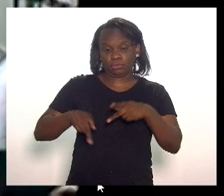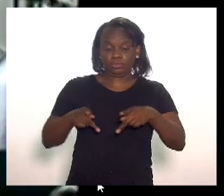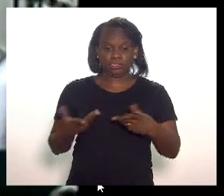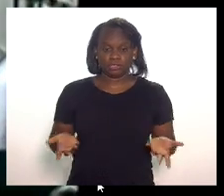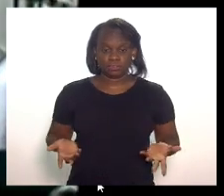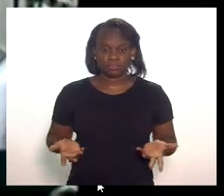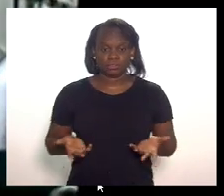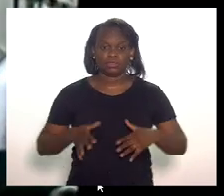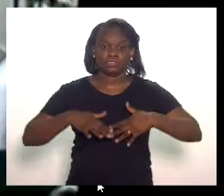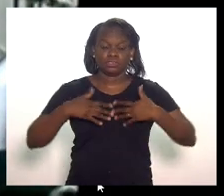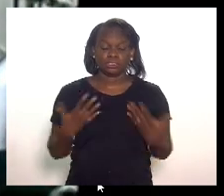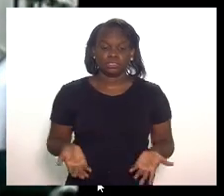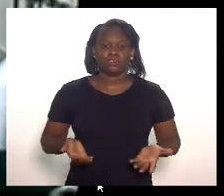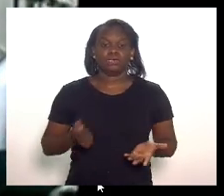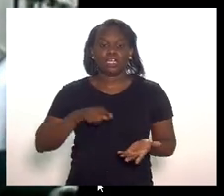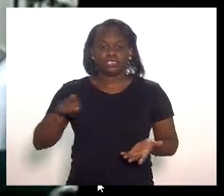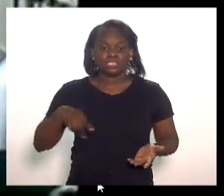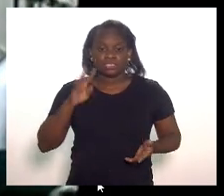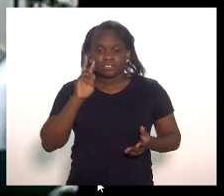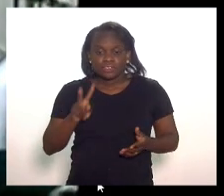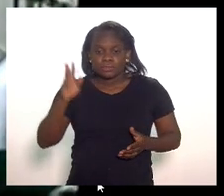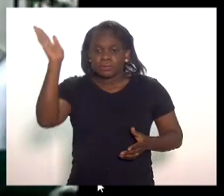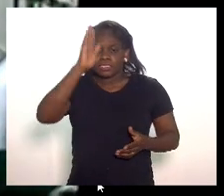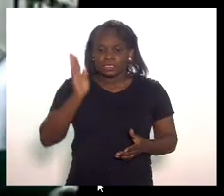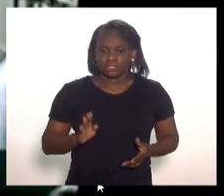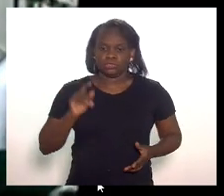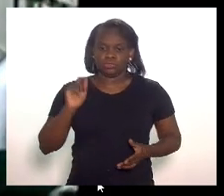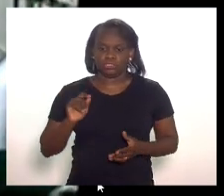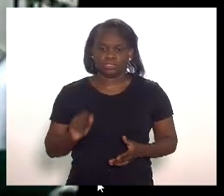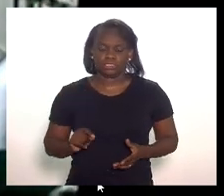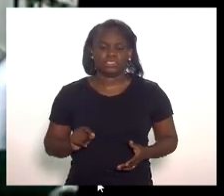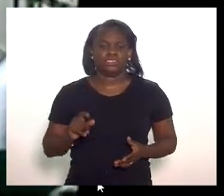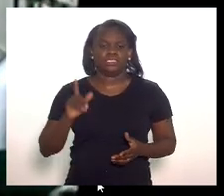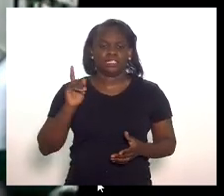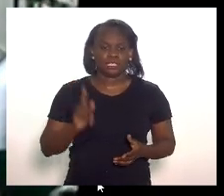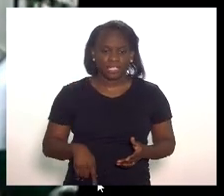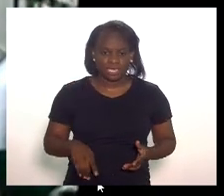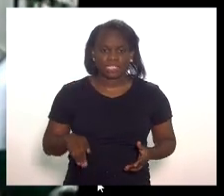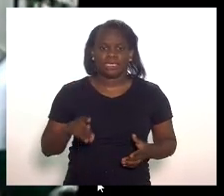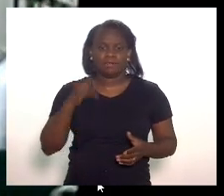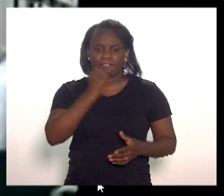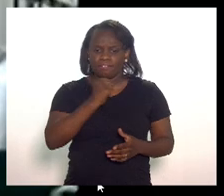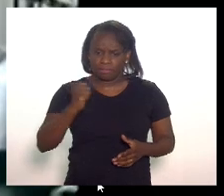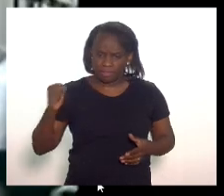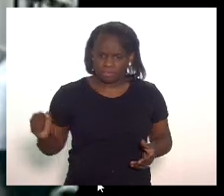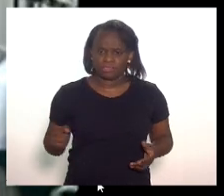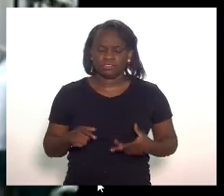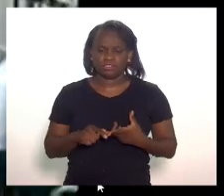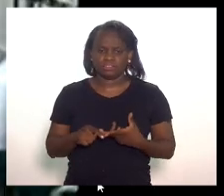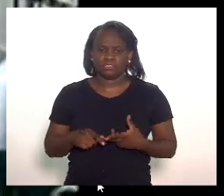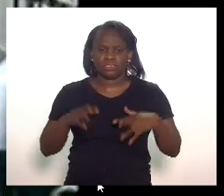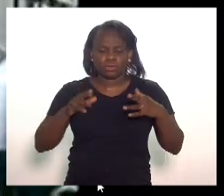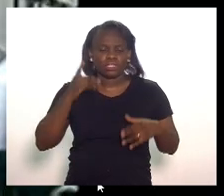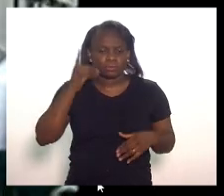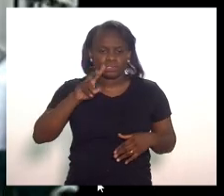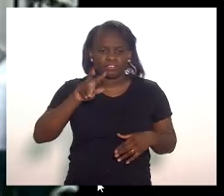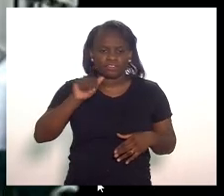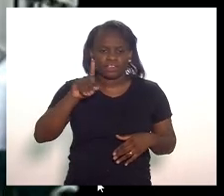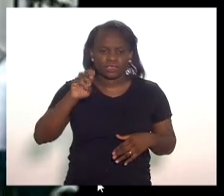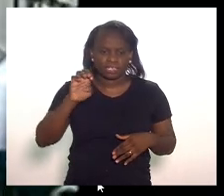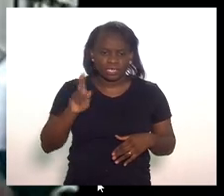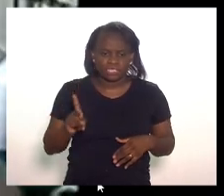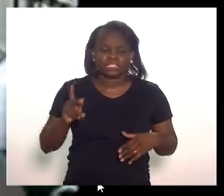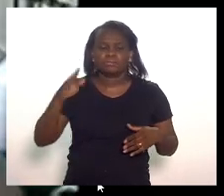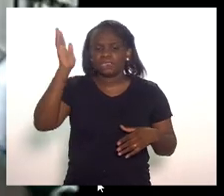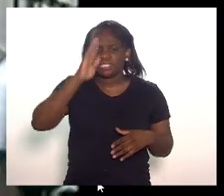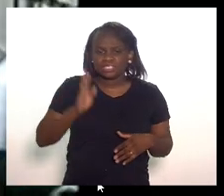então o que a gente está assistindo no Brasil é a produção de um genocídio como disse o deputado Valdeque Carneiro o Brasil